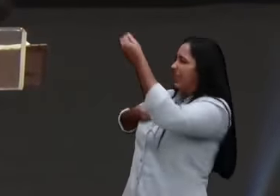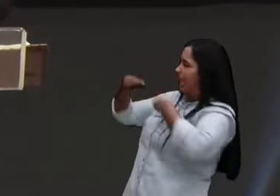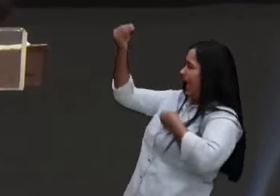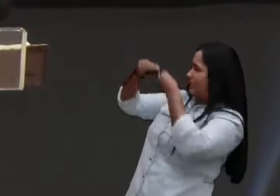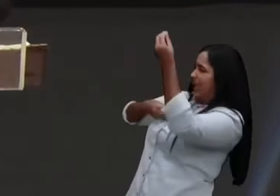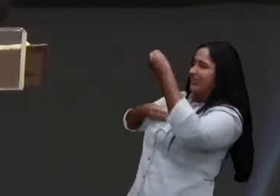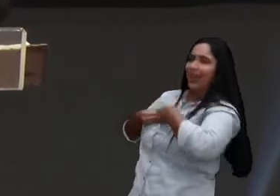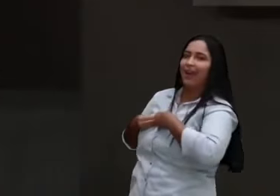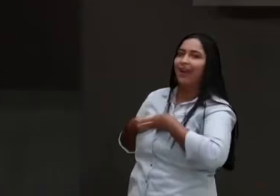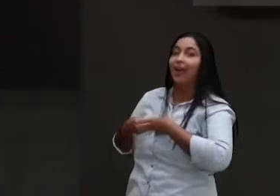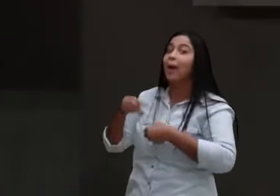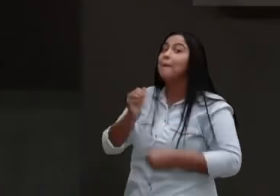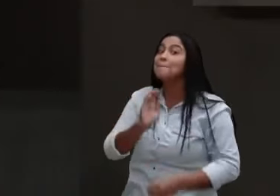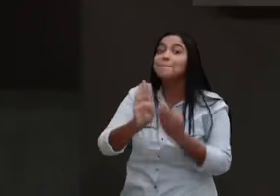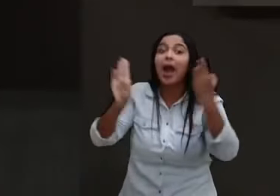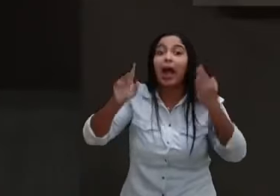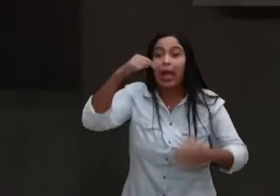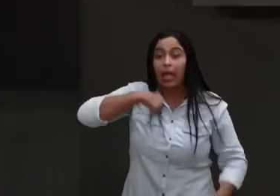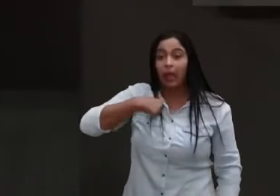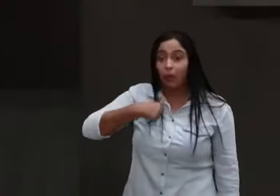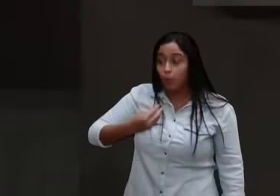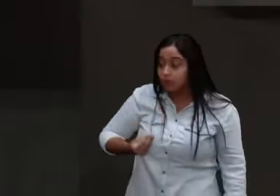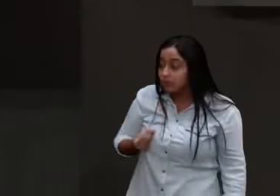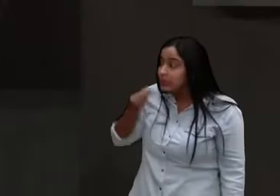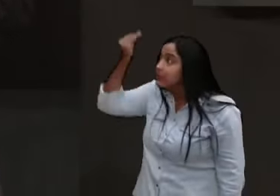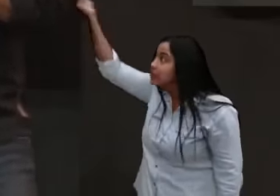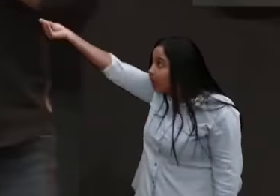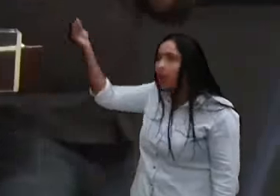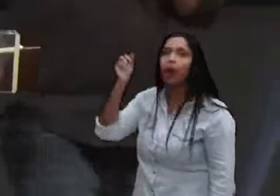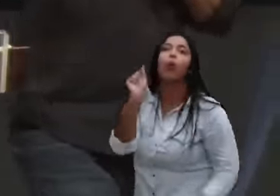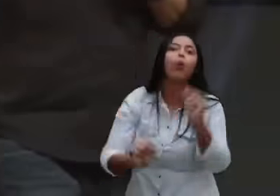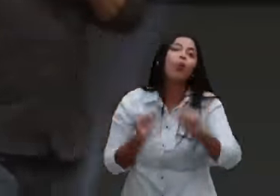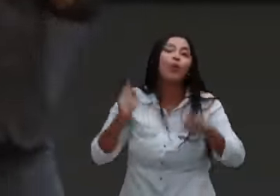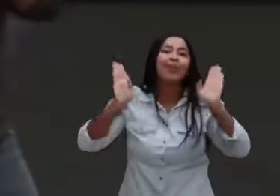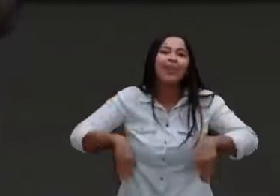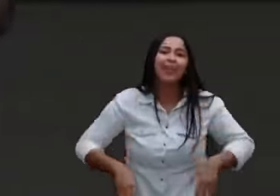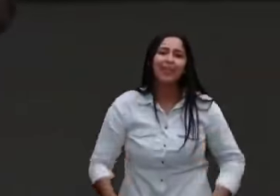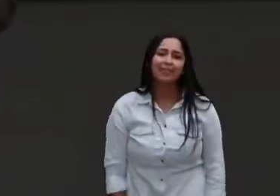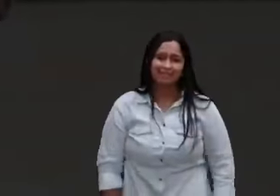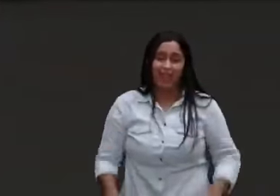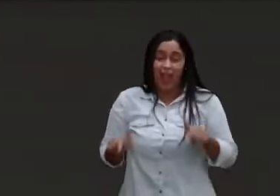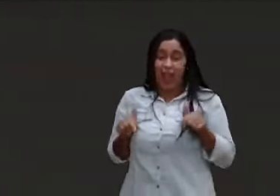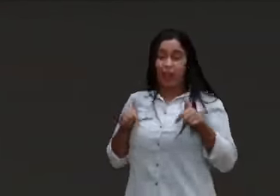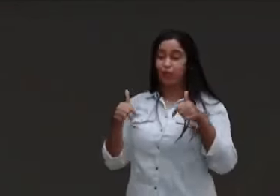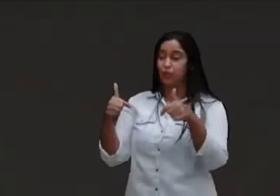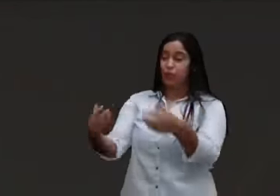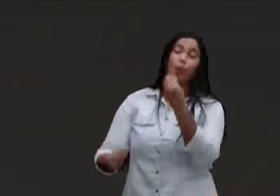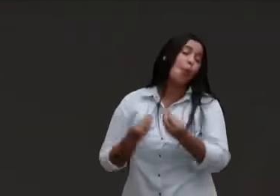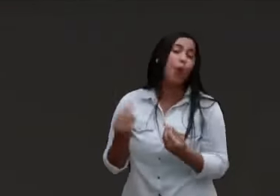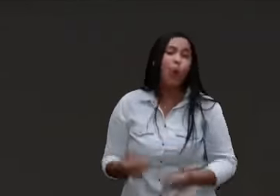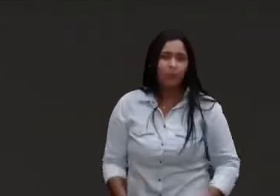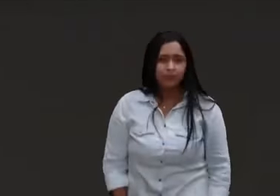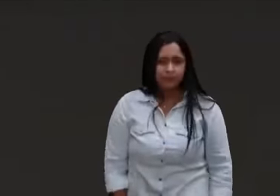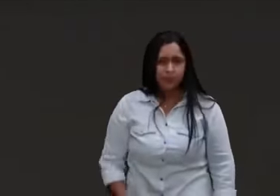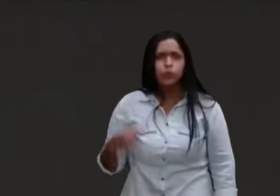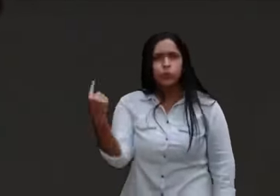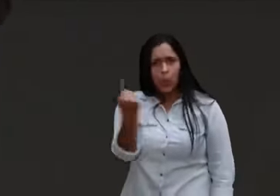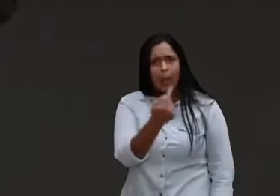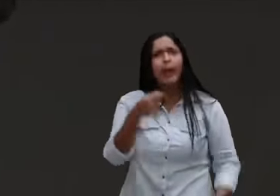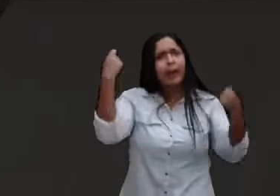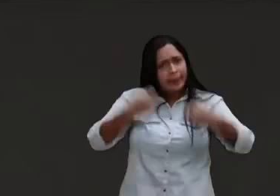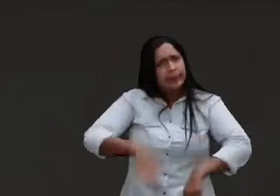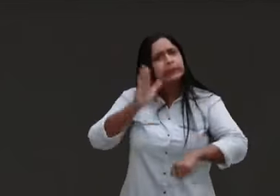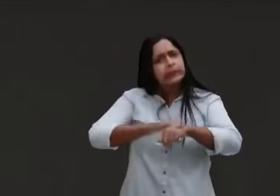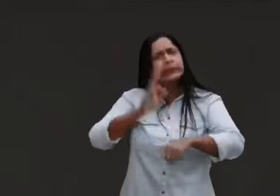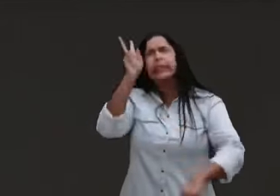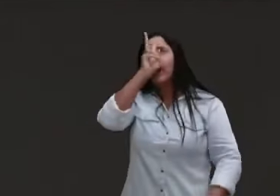A gente está muito focado naquilo que a gente precisa receber do Senhor, e esquece que o Senhor também quer receber de nós